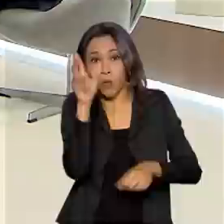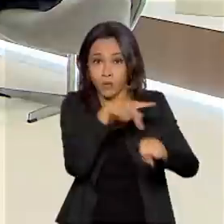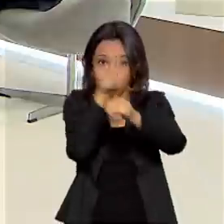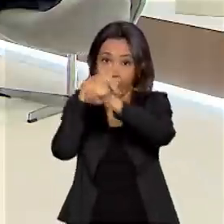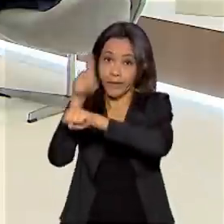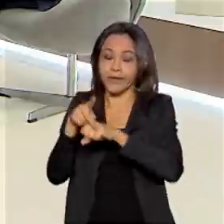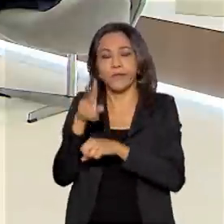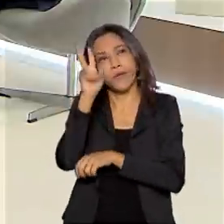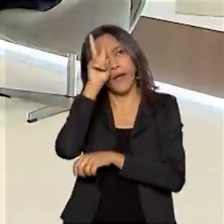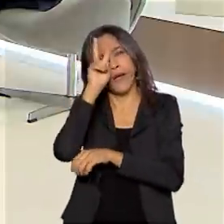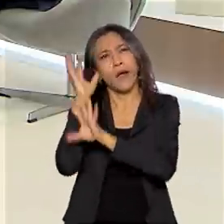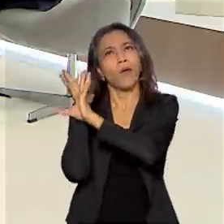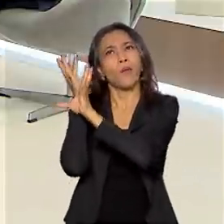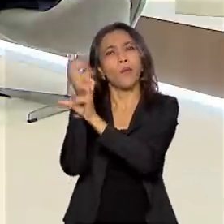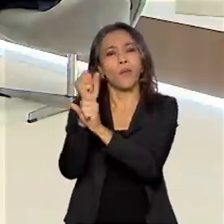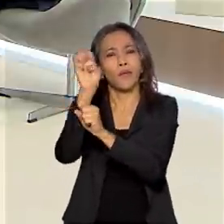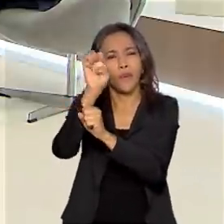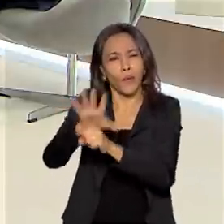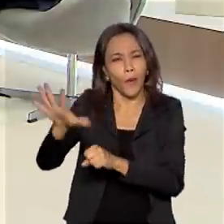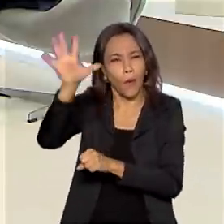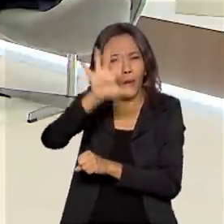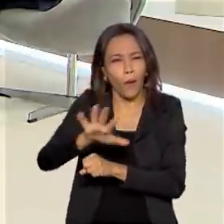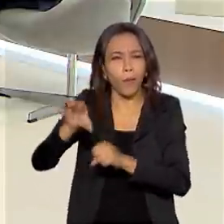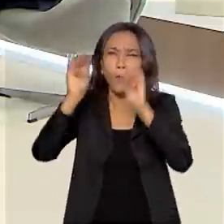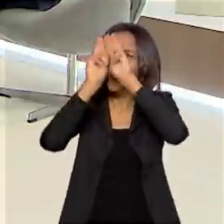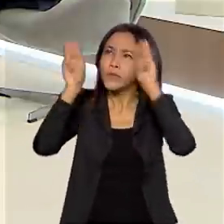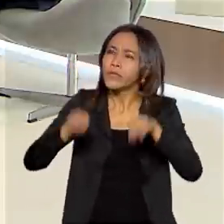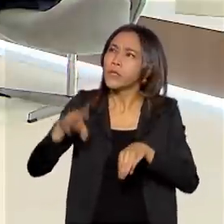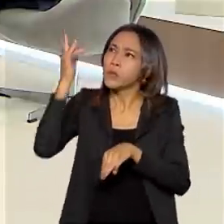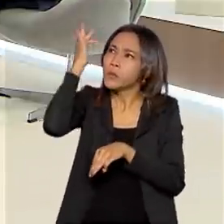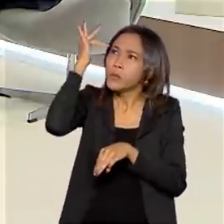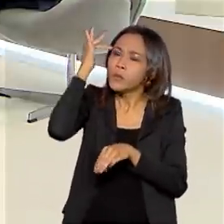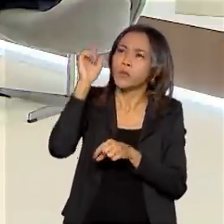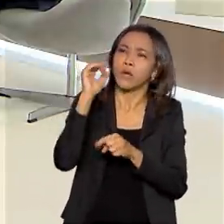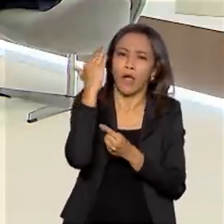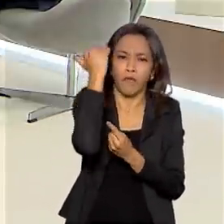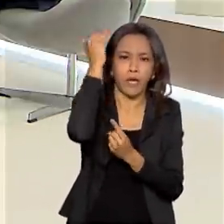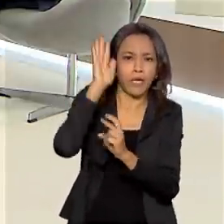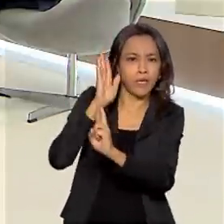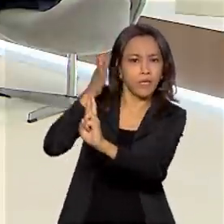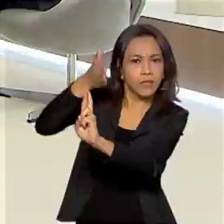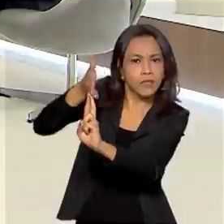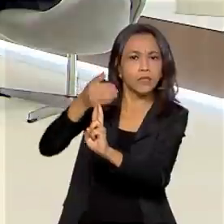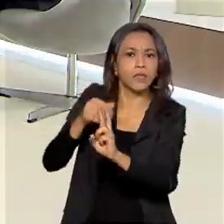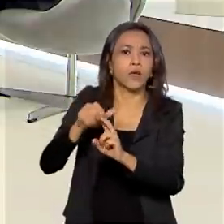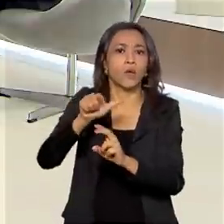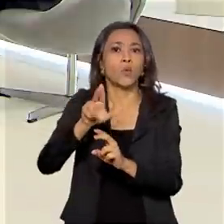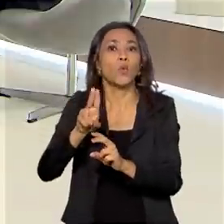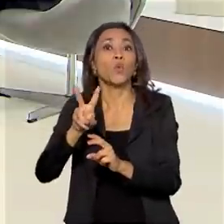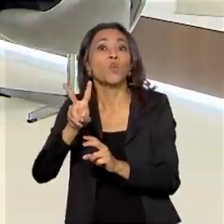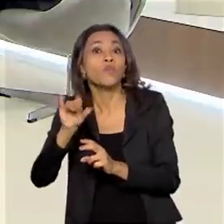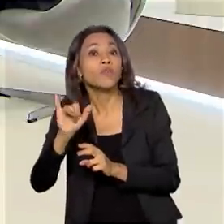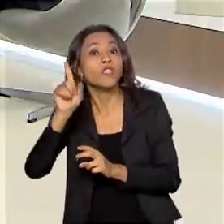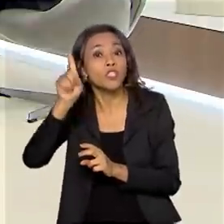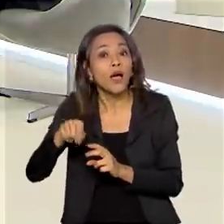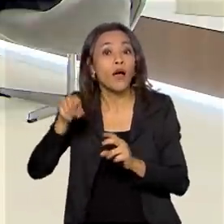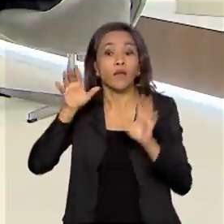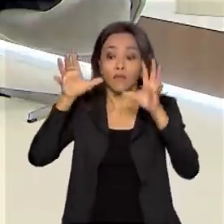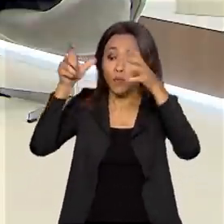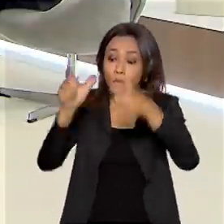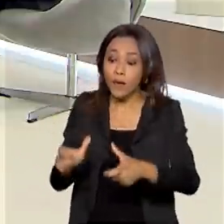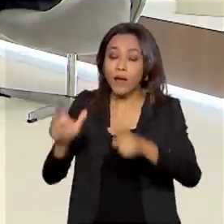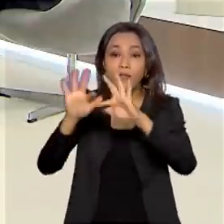história da Europa, dos grandes museus europeus, pegarmos o Louvre, o Louvre, o prédio, já foi residência da família